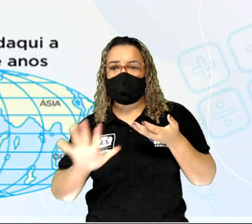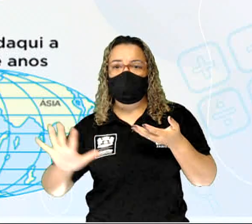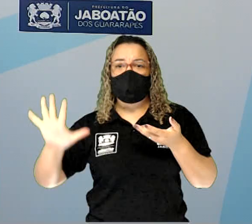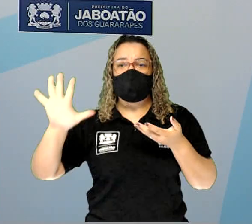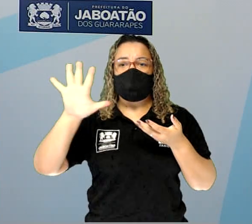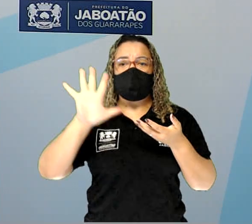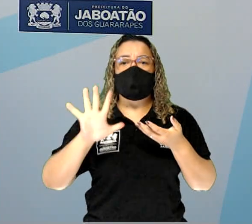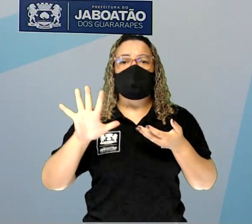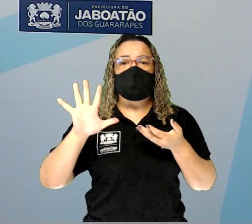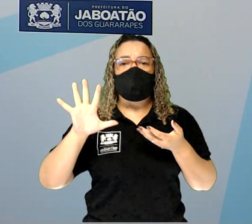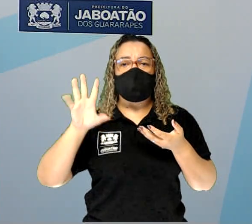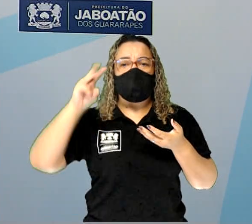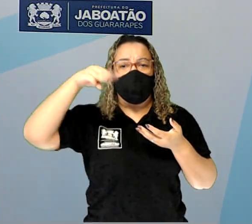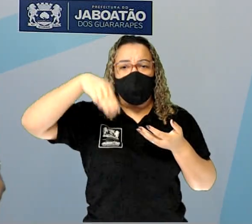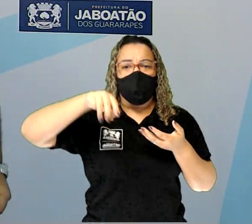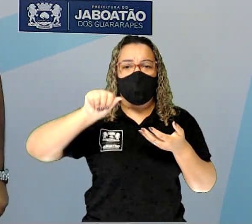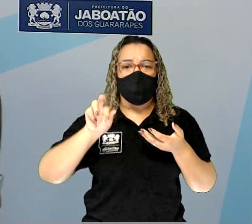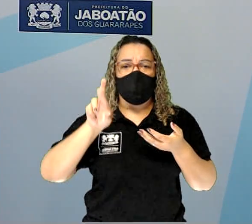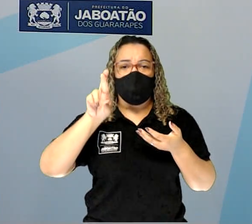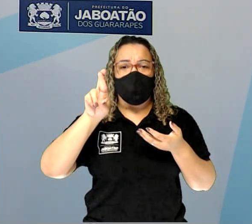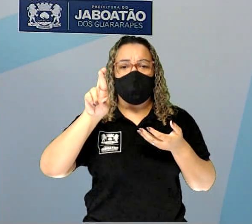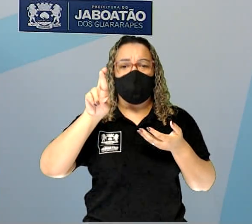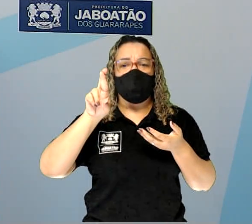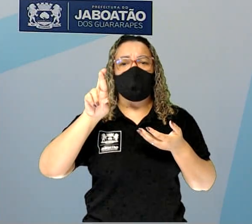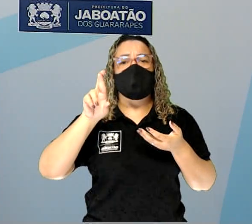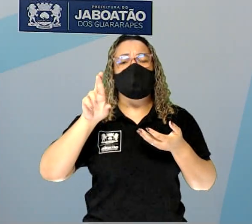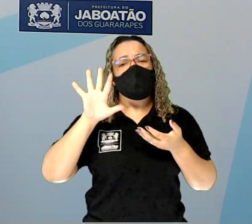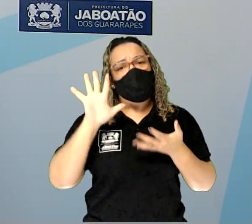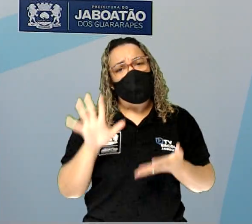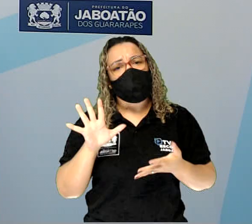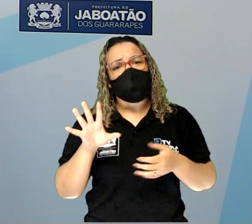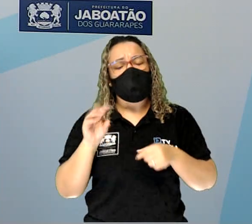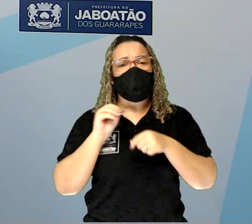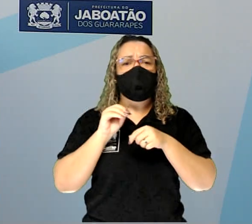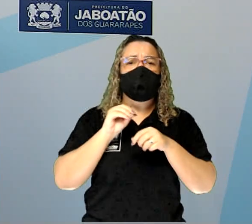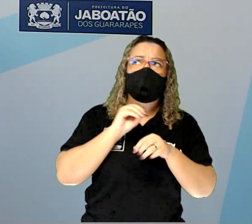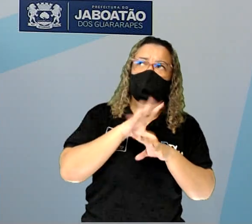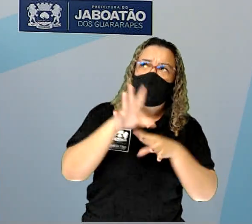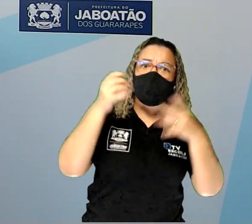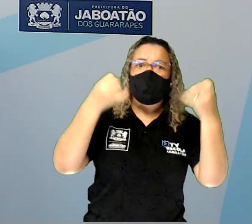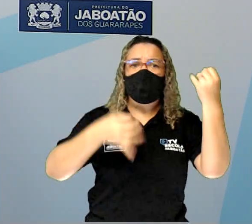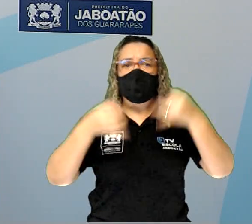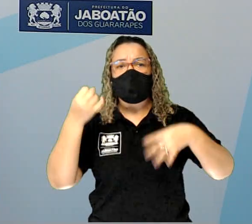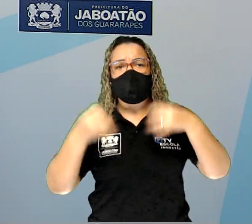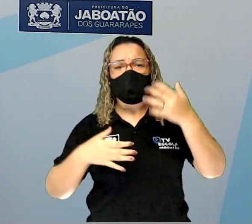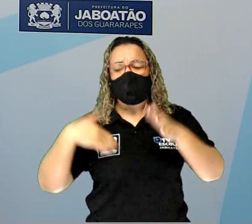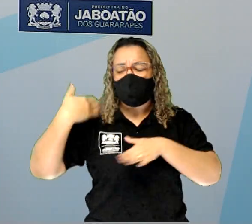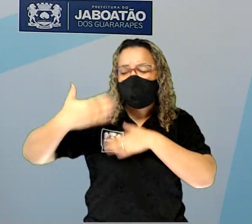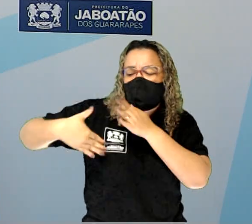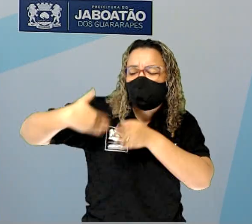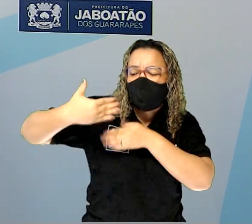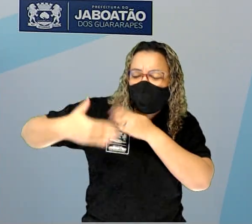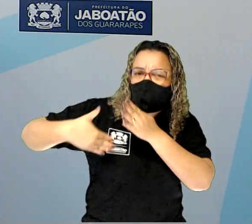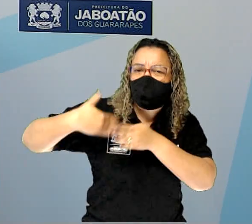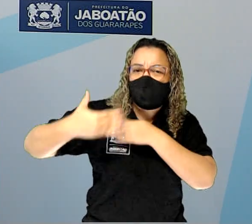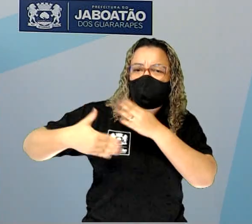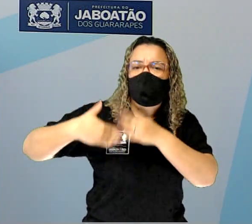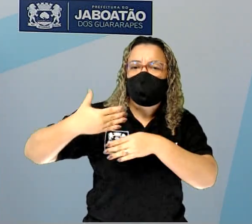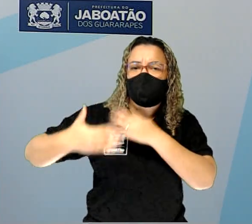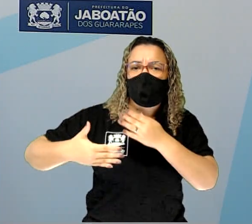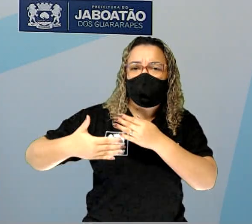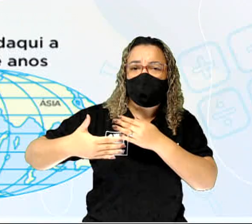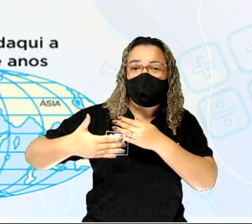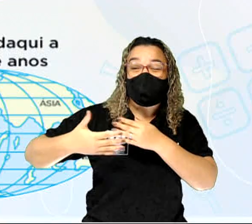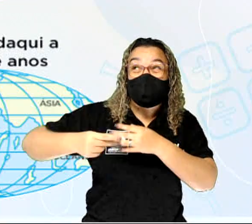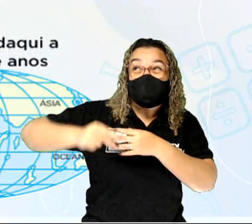Mar de Tétis. Essa era a proposta de Vergne. E ele disse que com o passar dos tempos, isso foi há 200